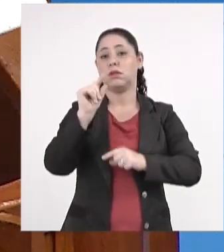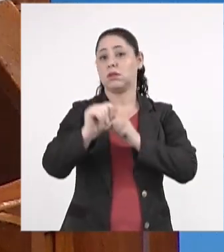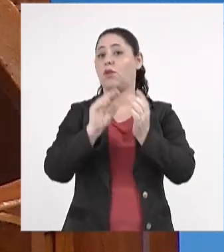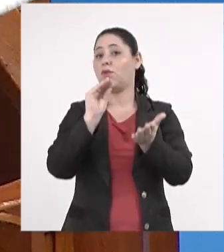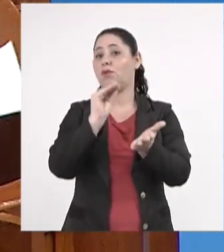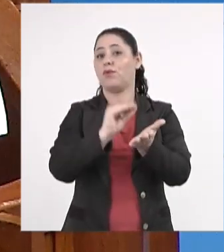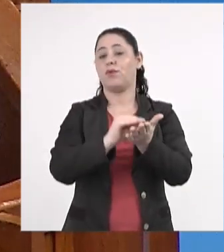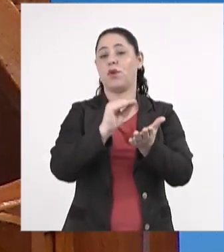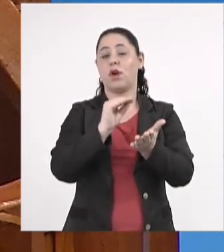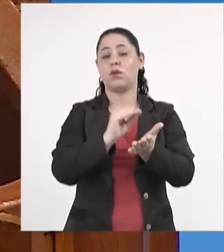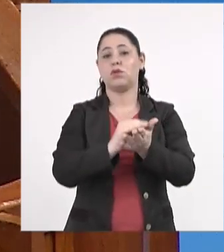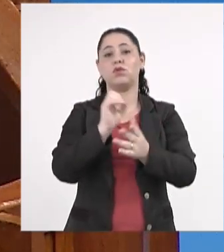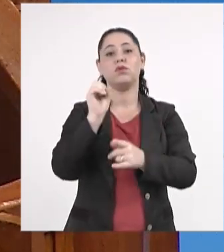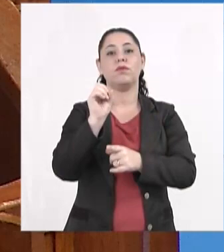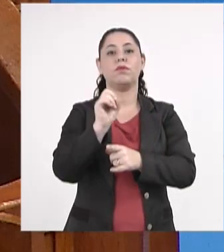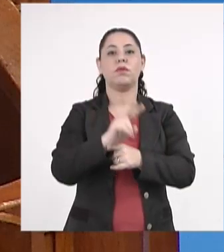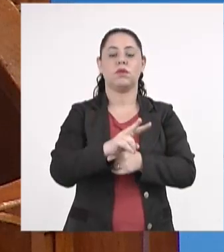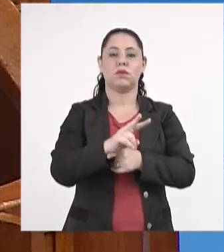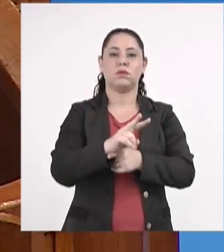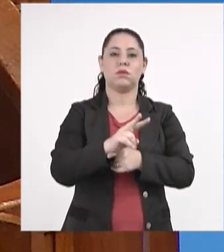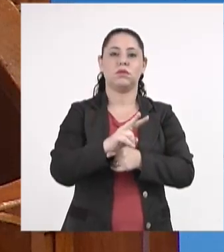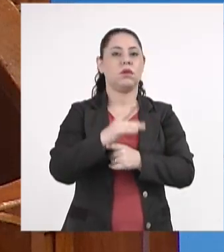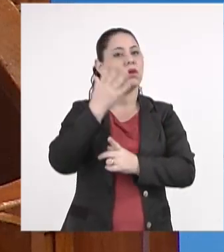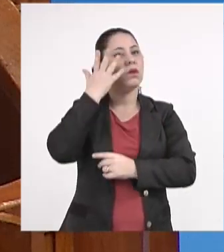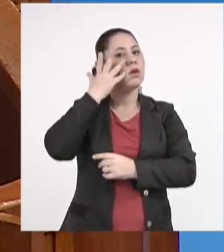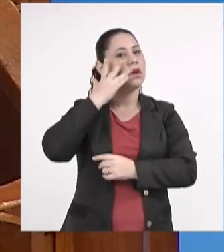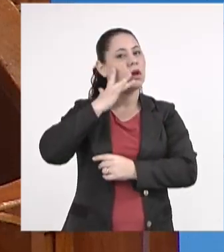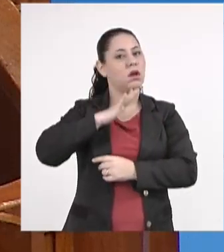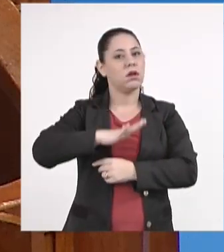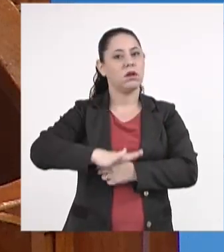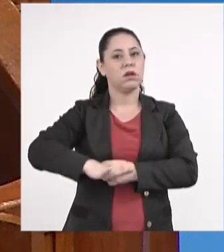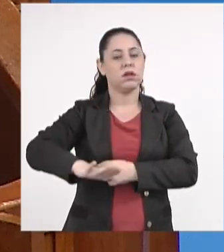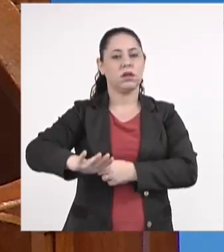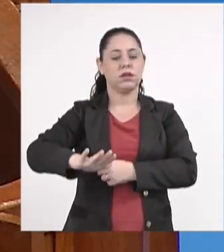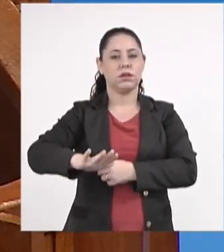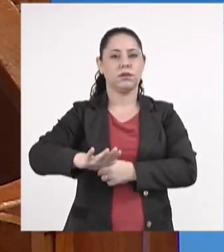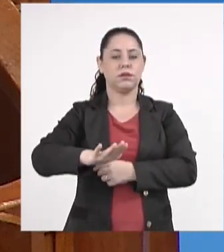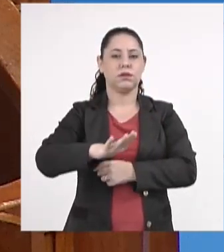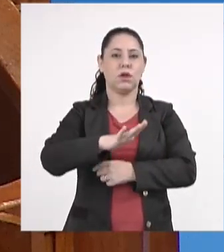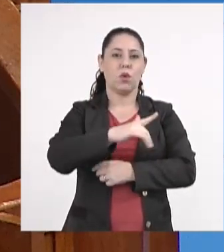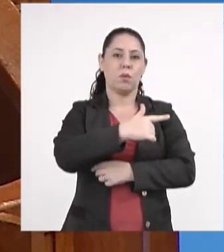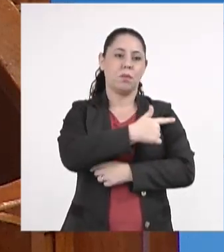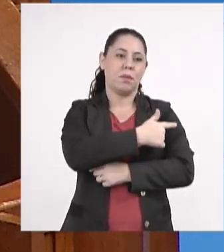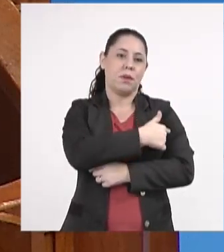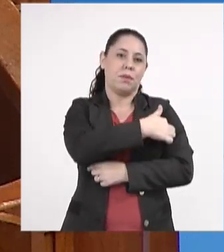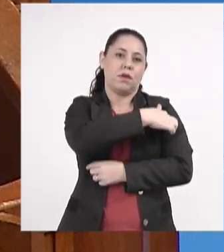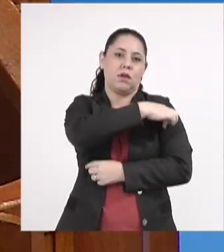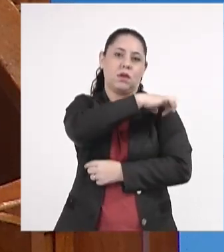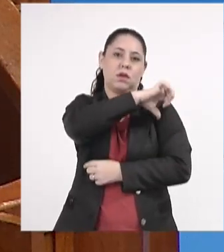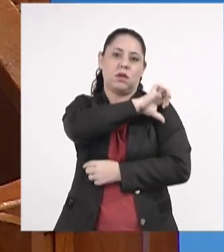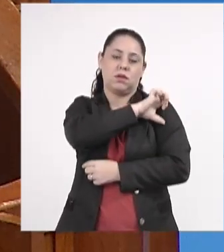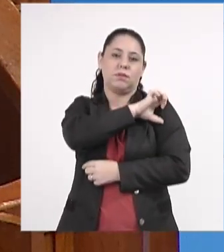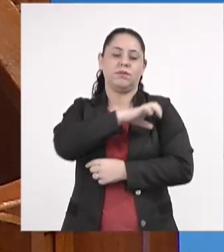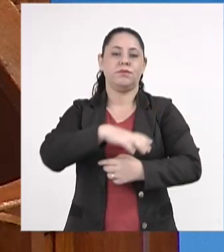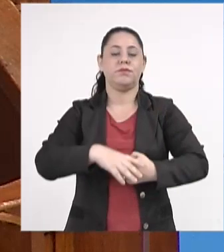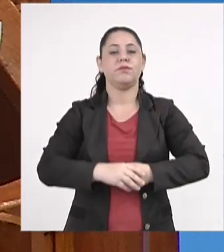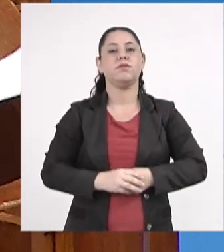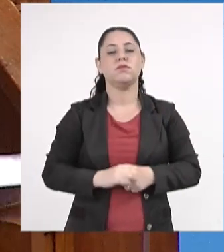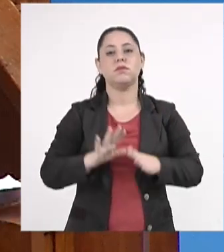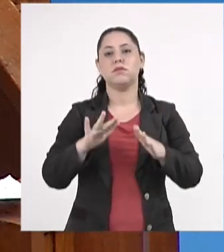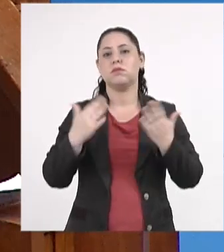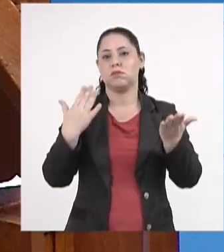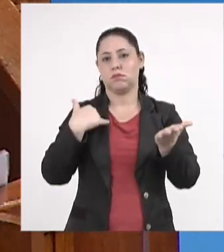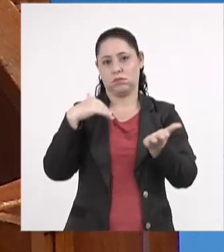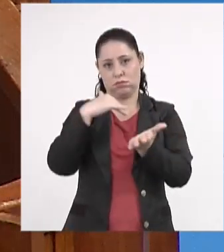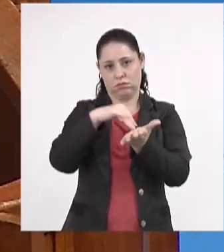a falta de vagas para crianças no ensino fundamental. Quando eu